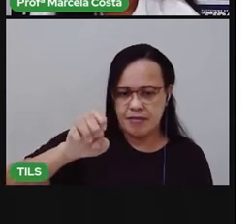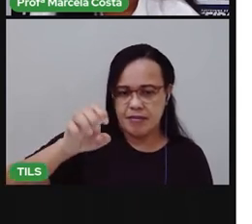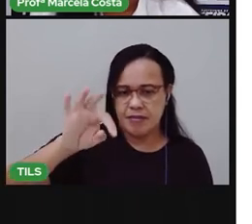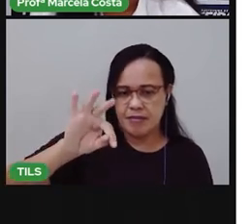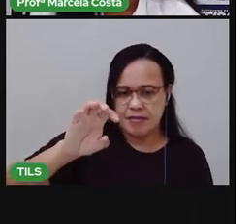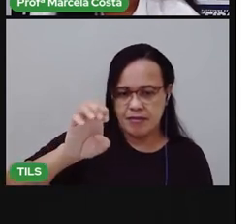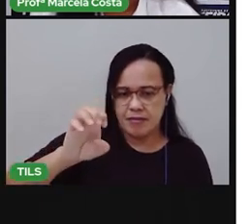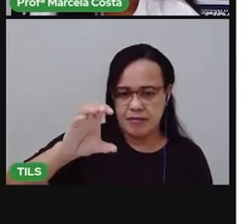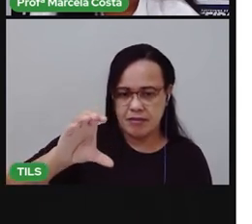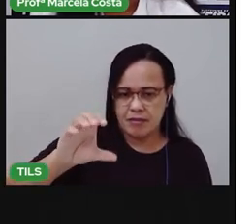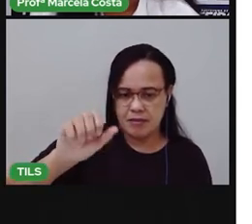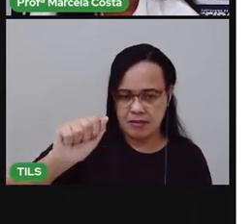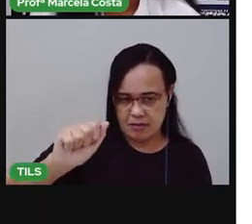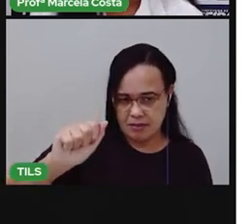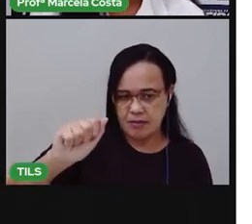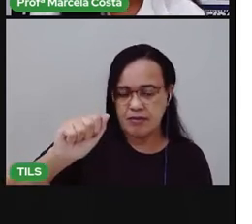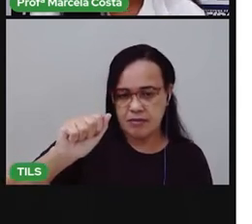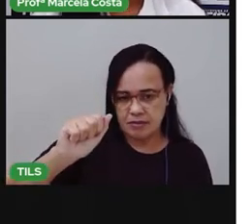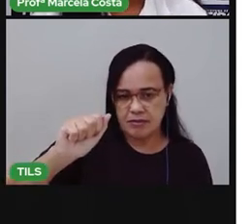Uma peteca.